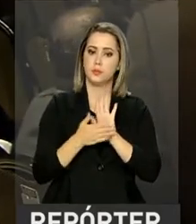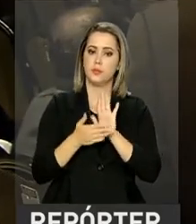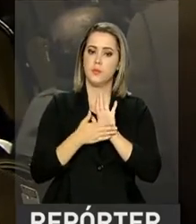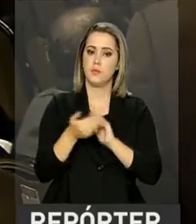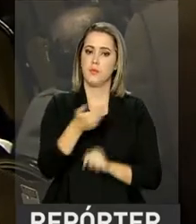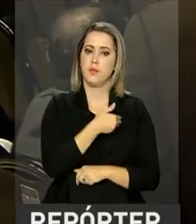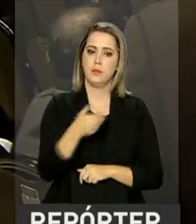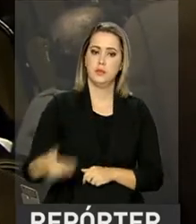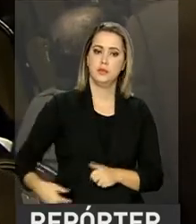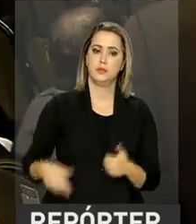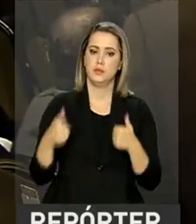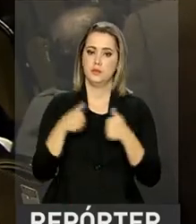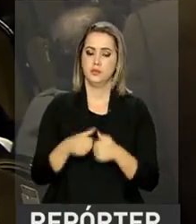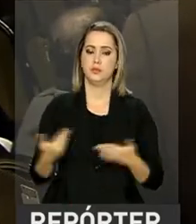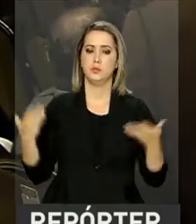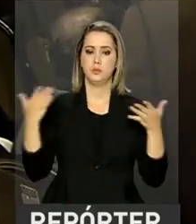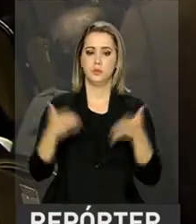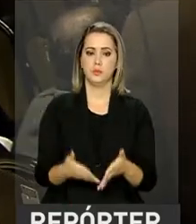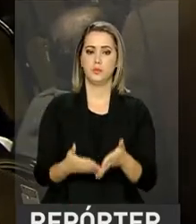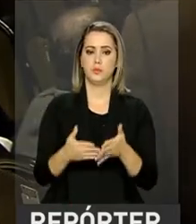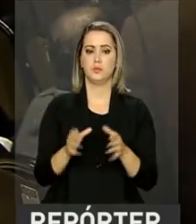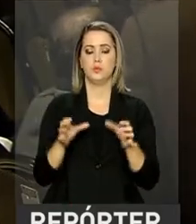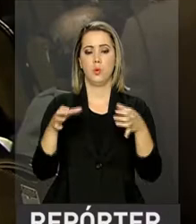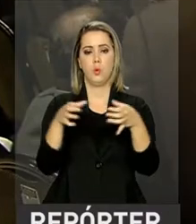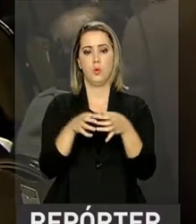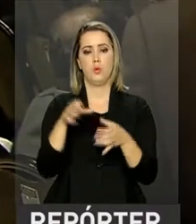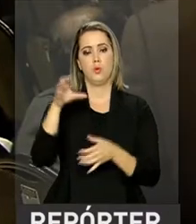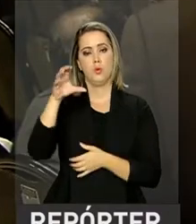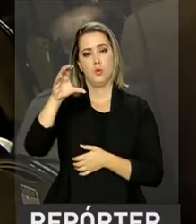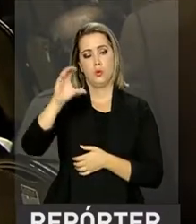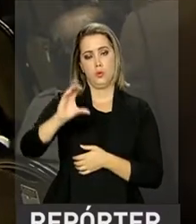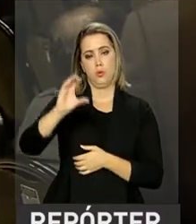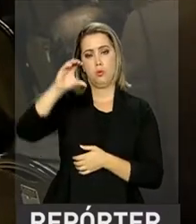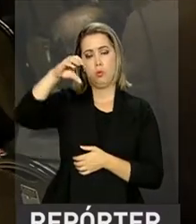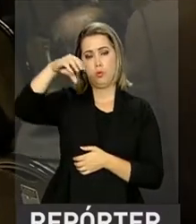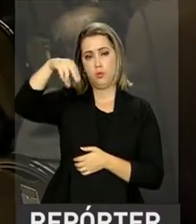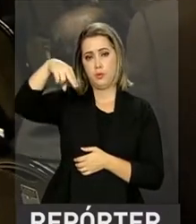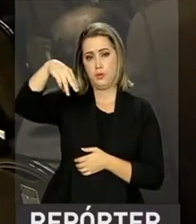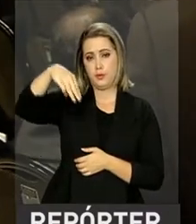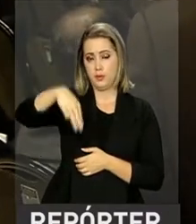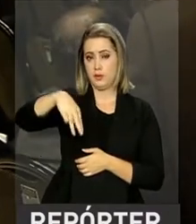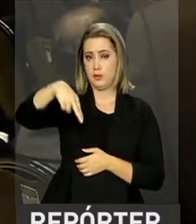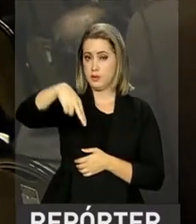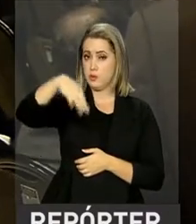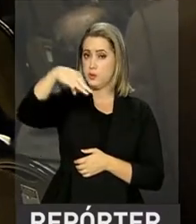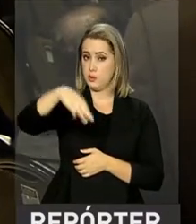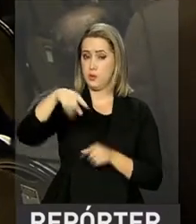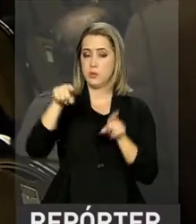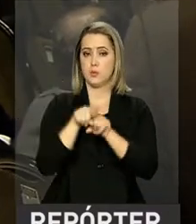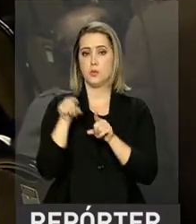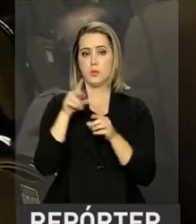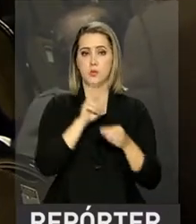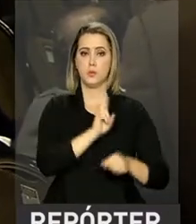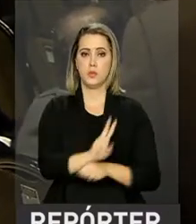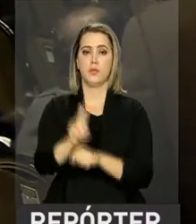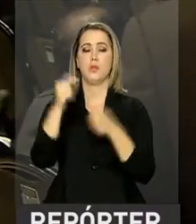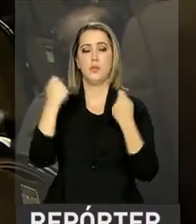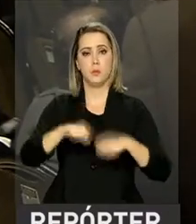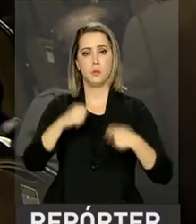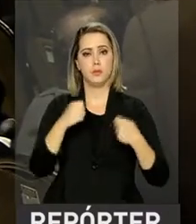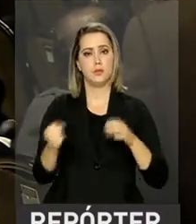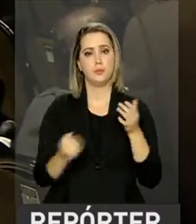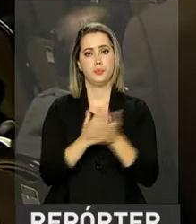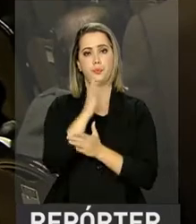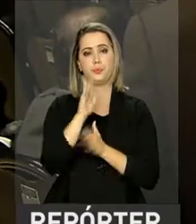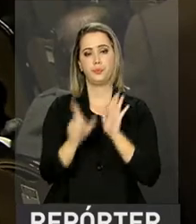também estiveram em pauta. A Confederação Nacional dos Municípios, que organiza o encontro, defendeu a aprovação da reforma